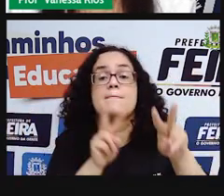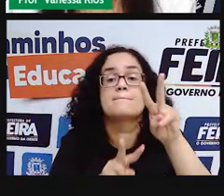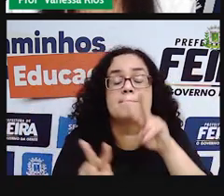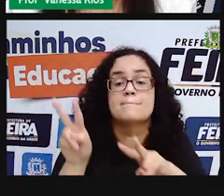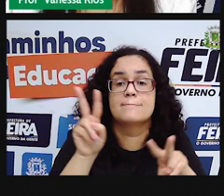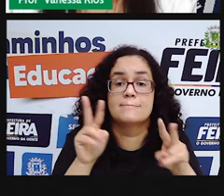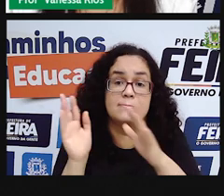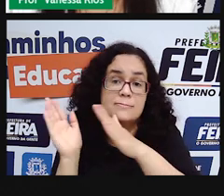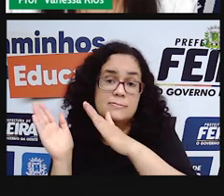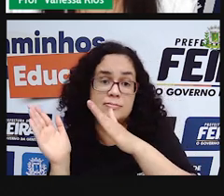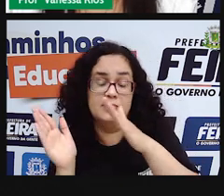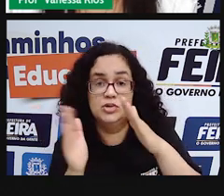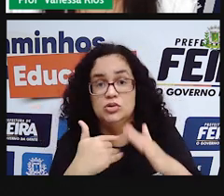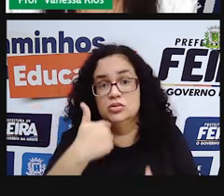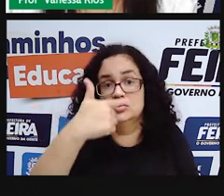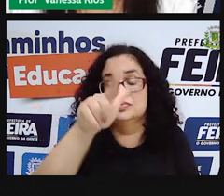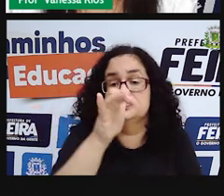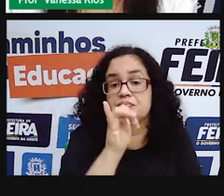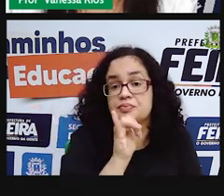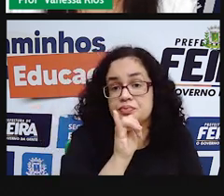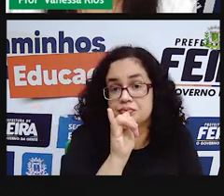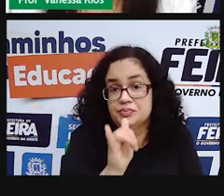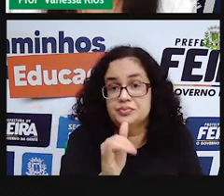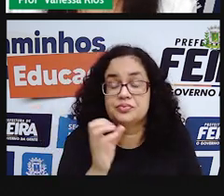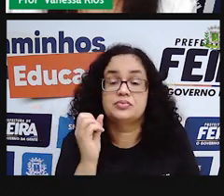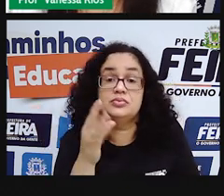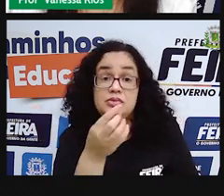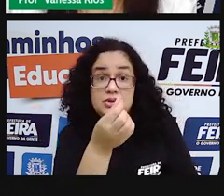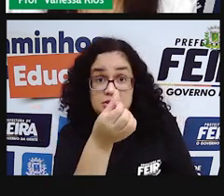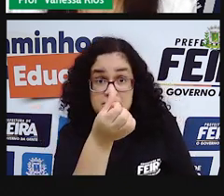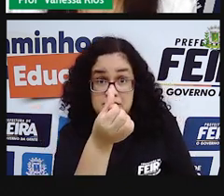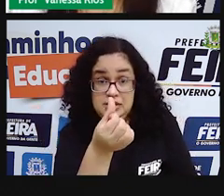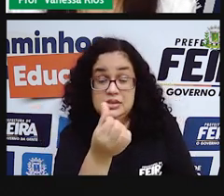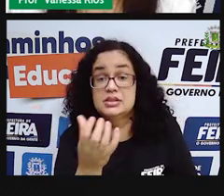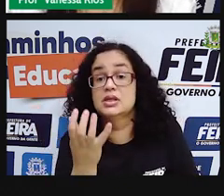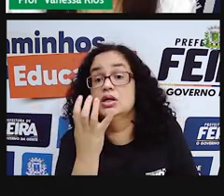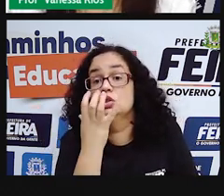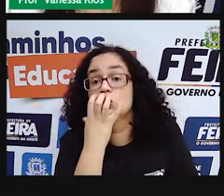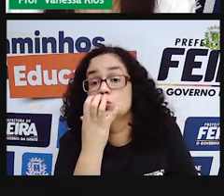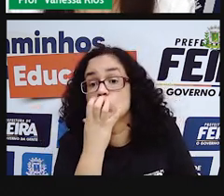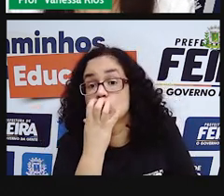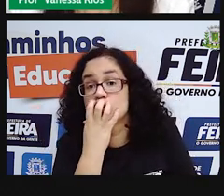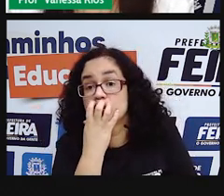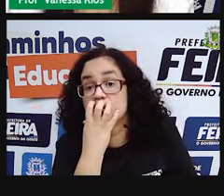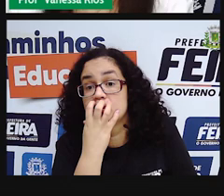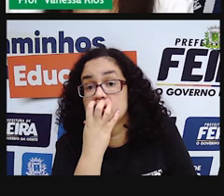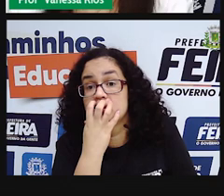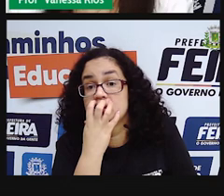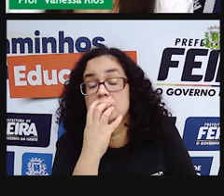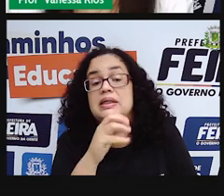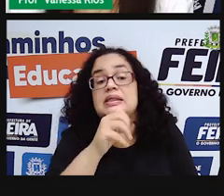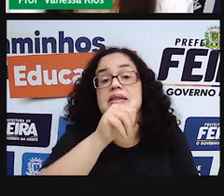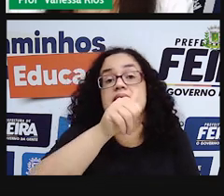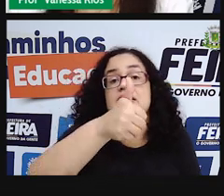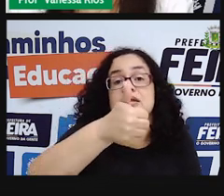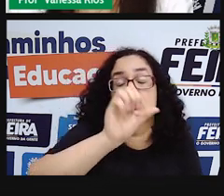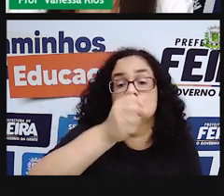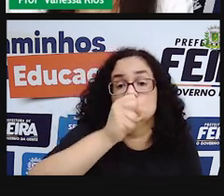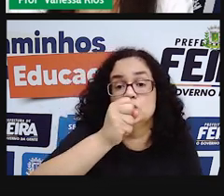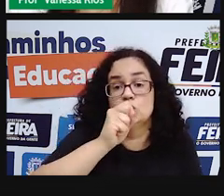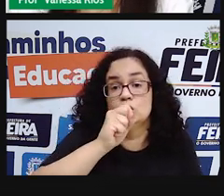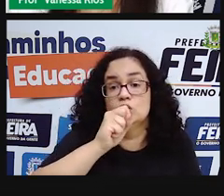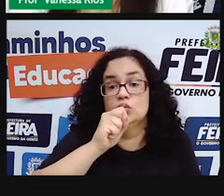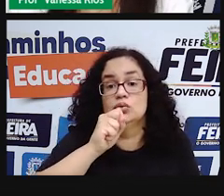outra informação. Quando tem seis cachorros, se gastam aí, ó, dezoito pacotes de